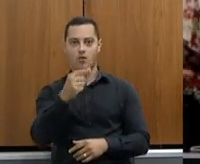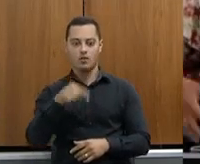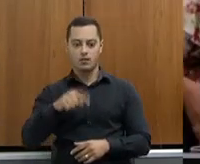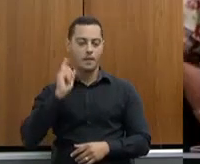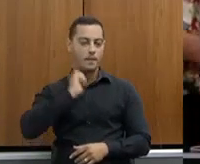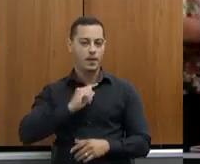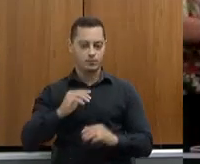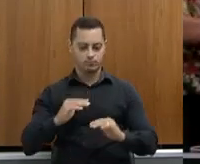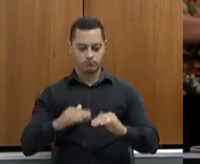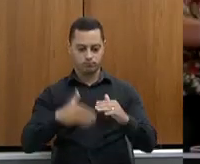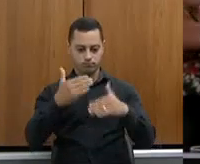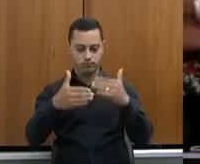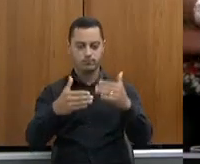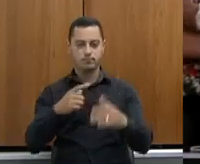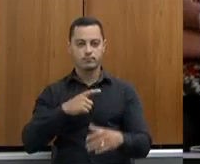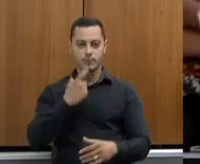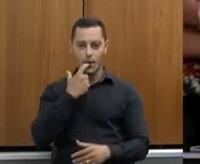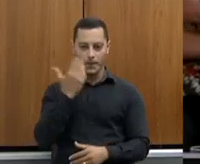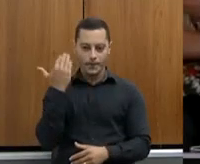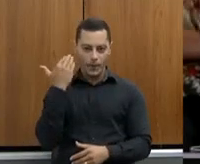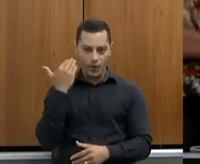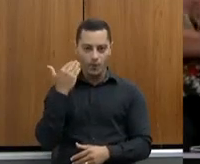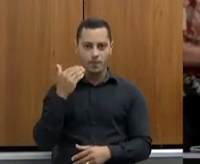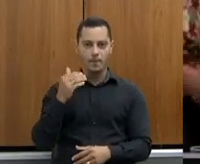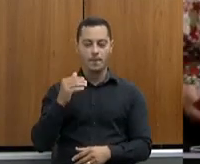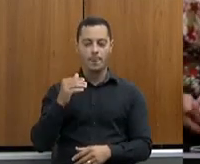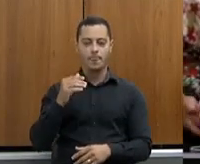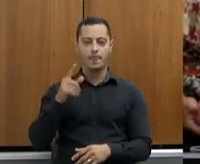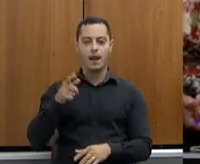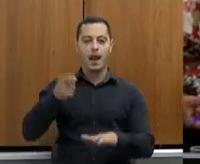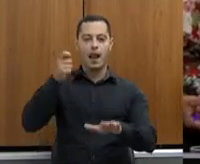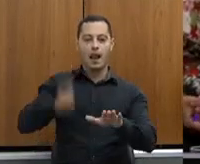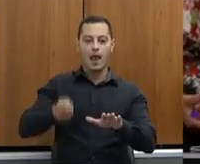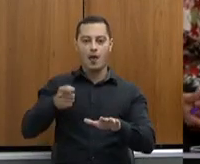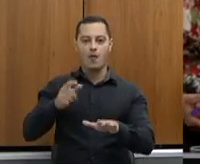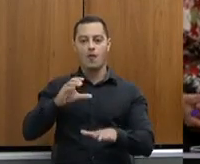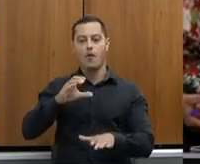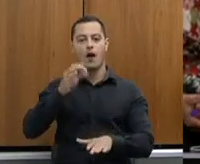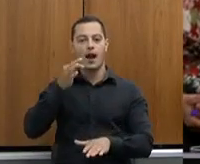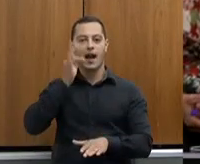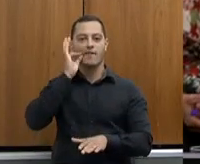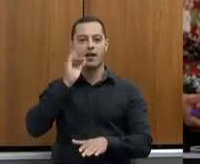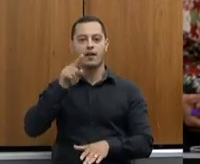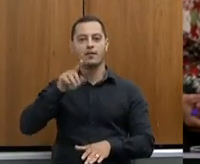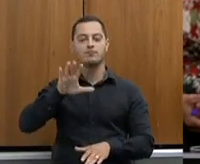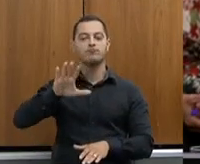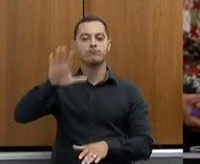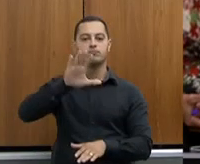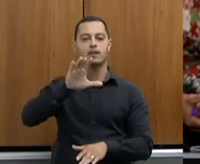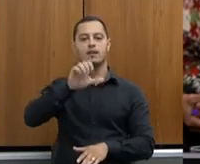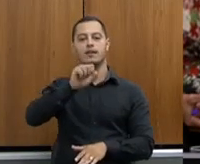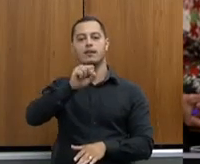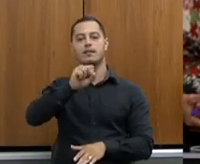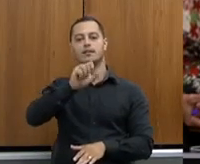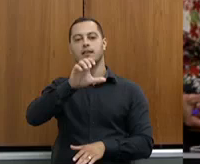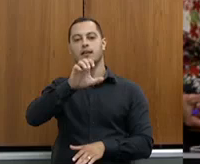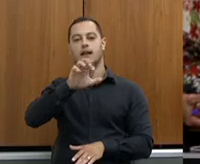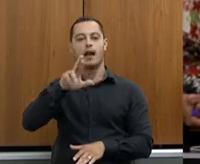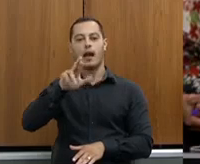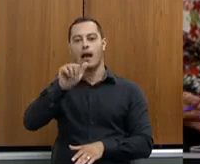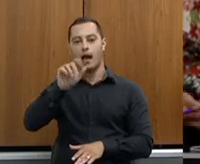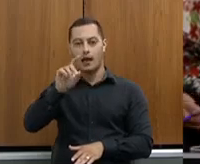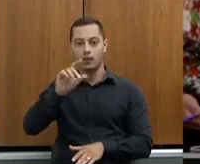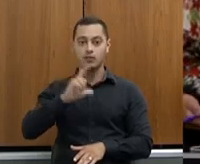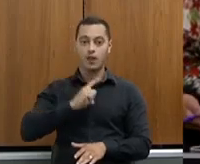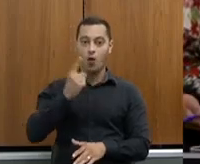Recentemente, no leilão lá no Café do Cerrado, nós tivemos uma saca de café comercializada por 62 mil